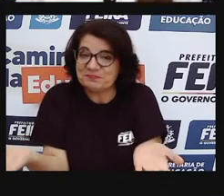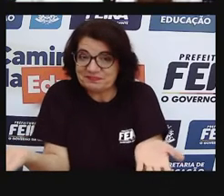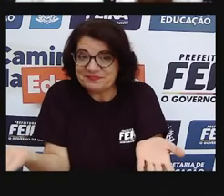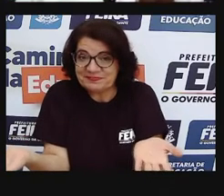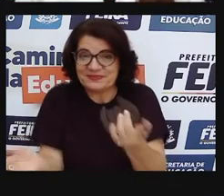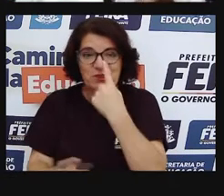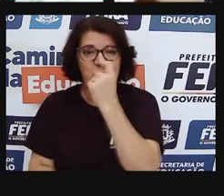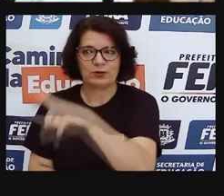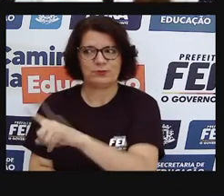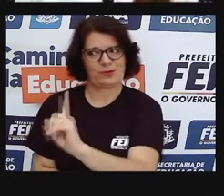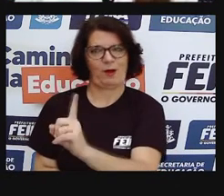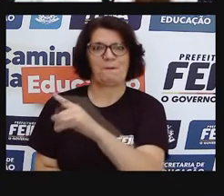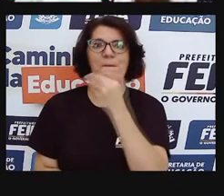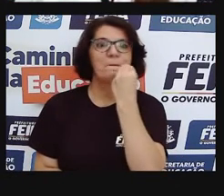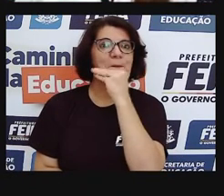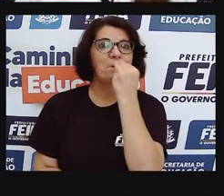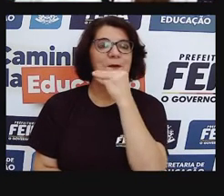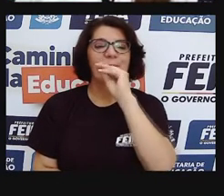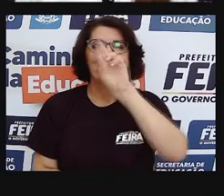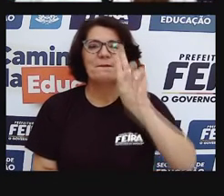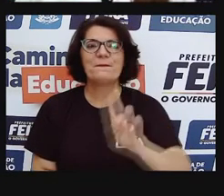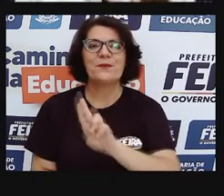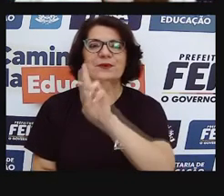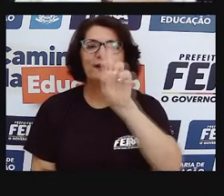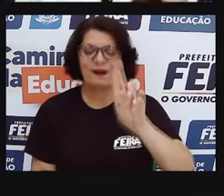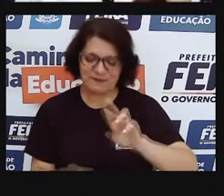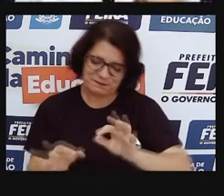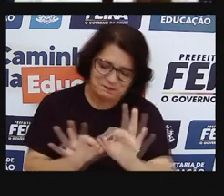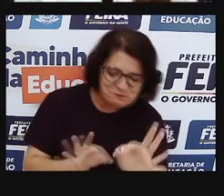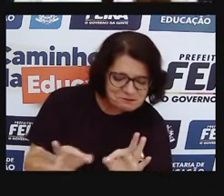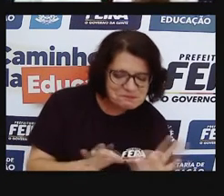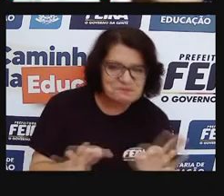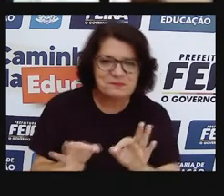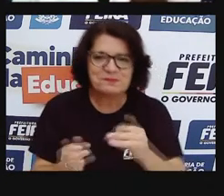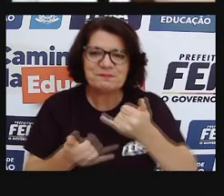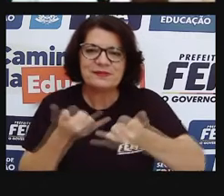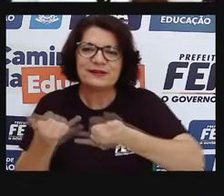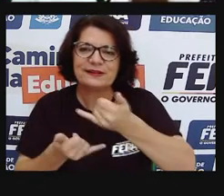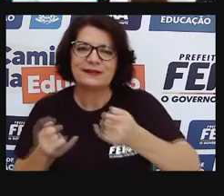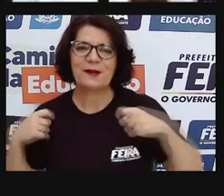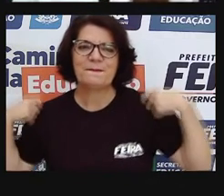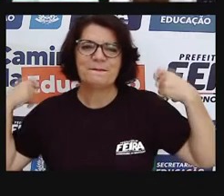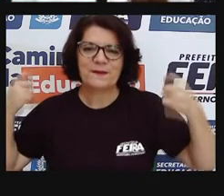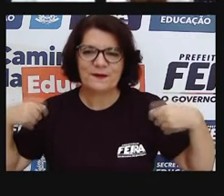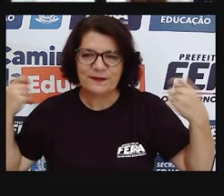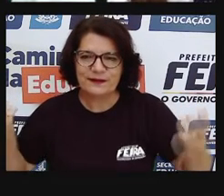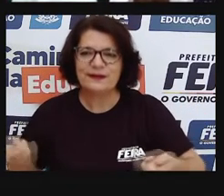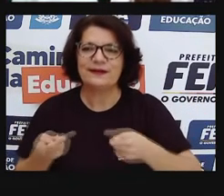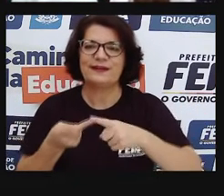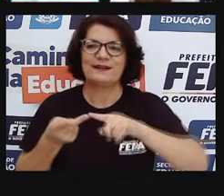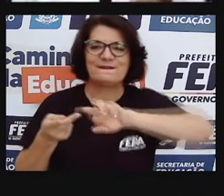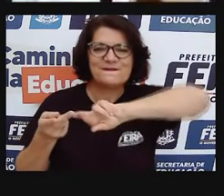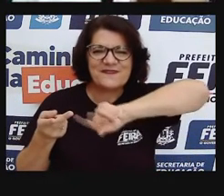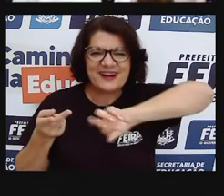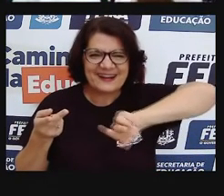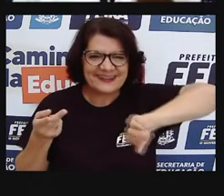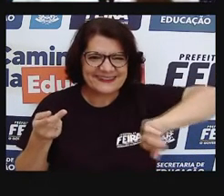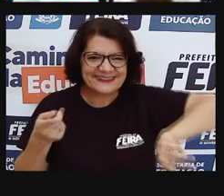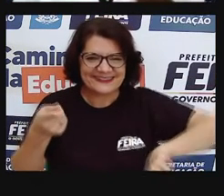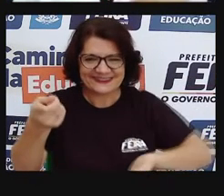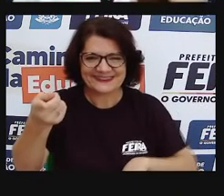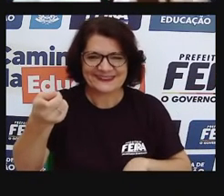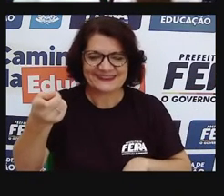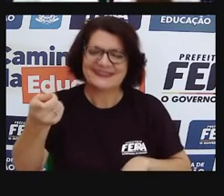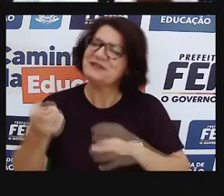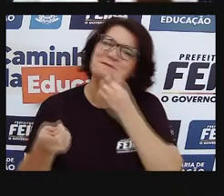foram possíveis de criação, né, então, a criança, ela brinca, não só quando o brinquedo já tá disponível pra ela, mas ela brinca